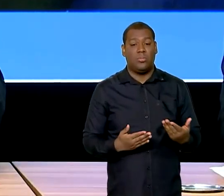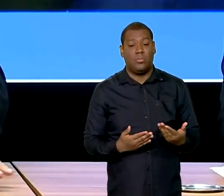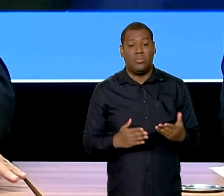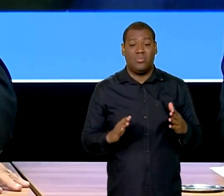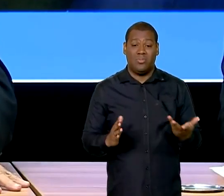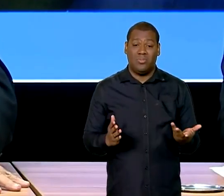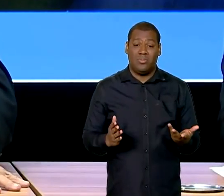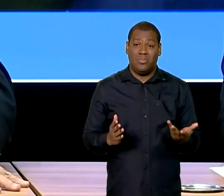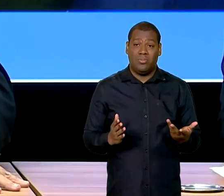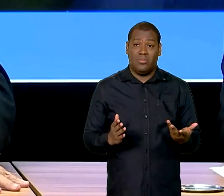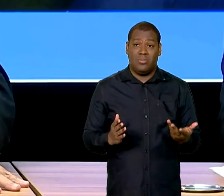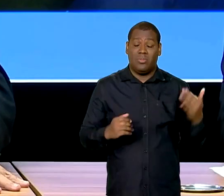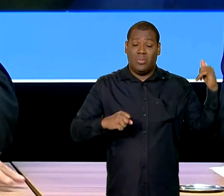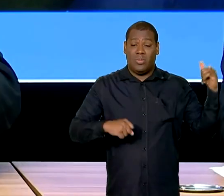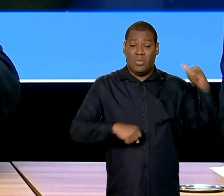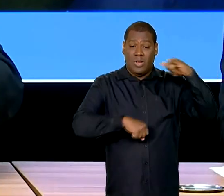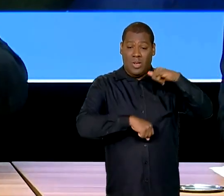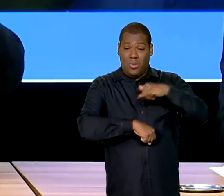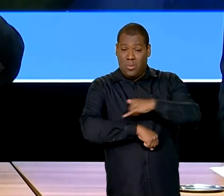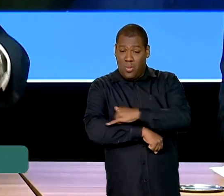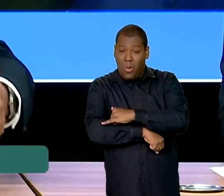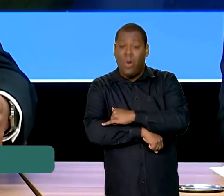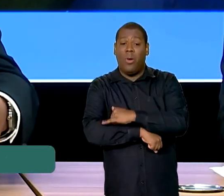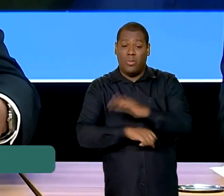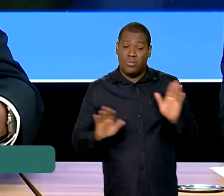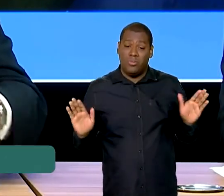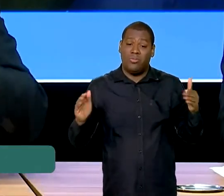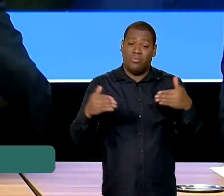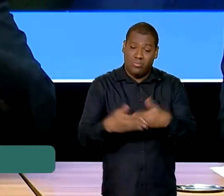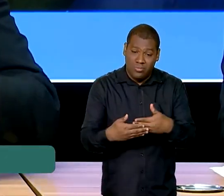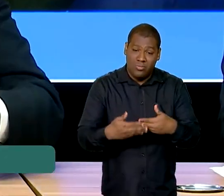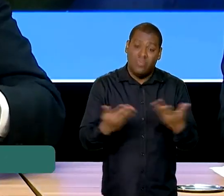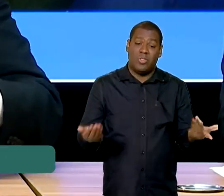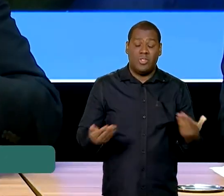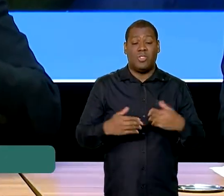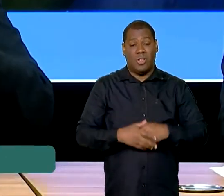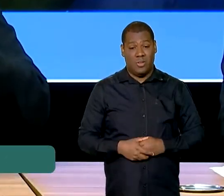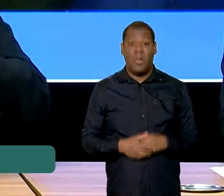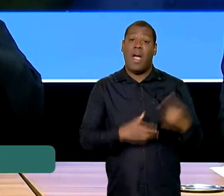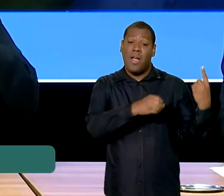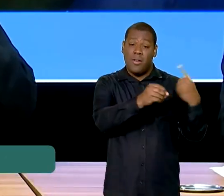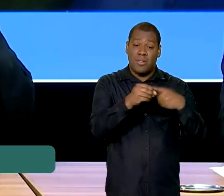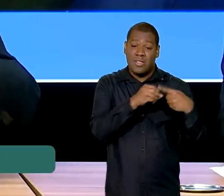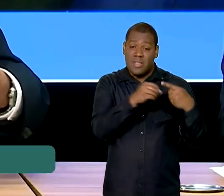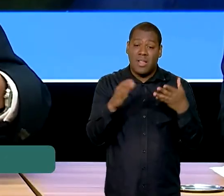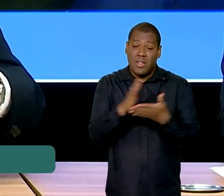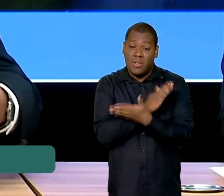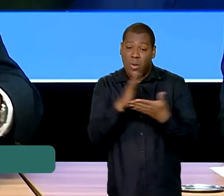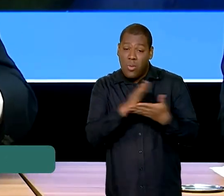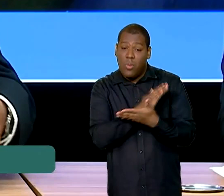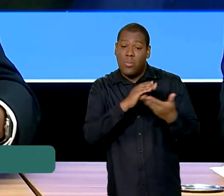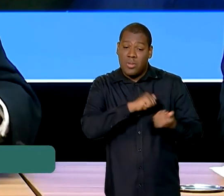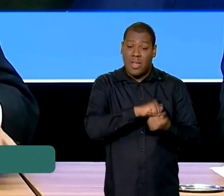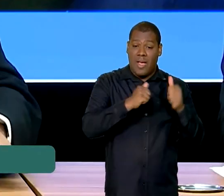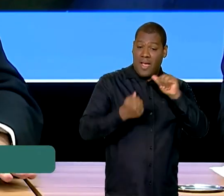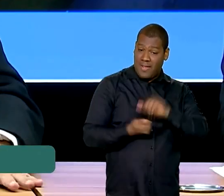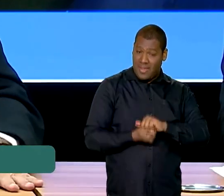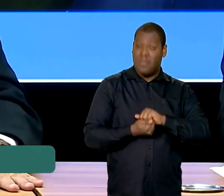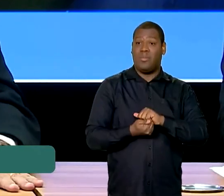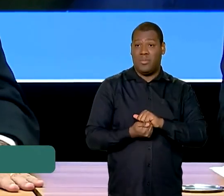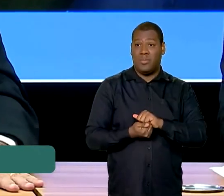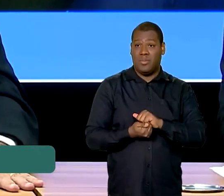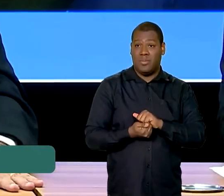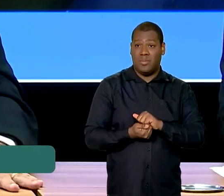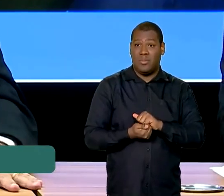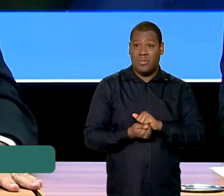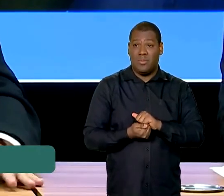transformada em um aeroporto. É claro que as condições não são as ideais, mas vai ser com segurança e com o máximo de conforto possível para os passageiros